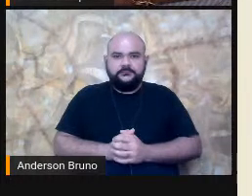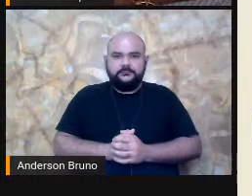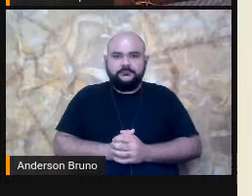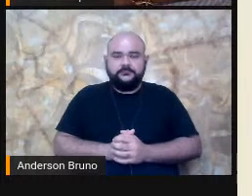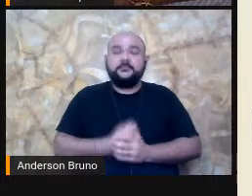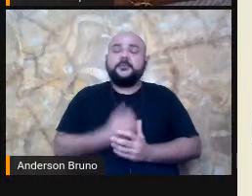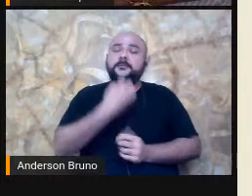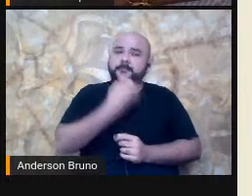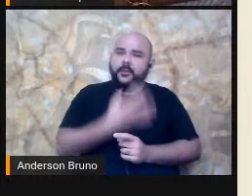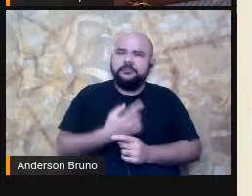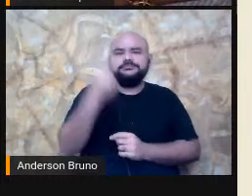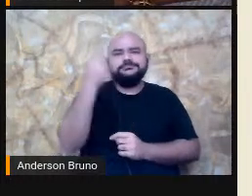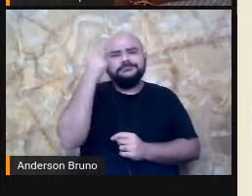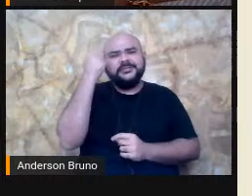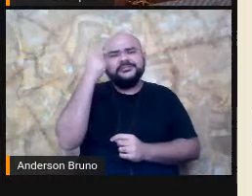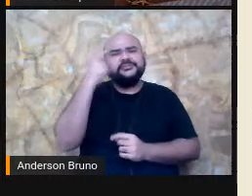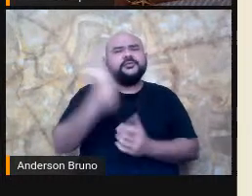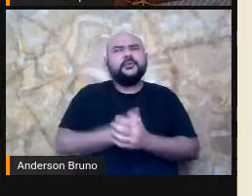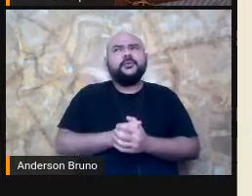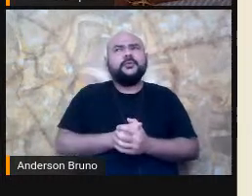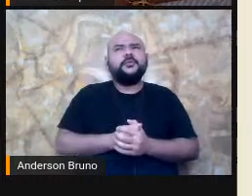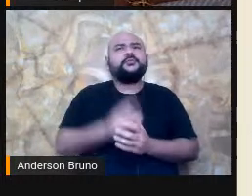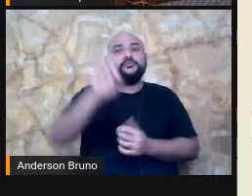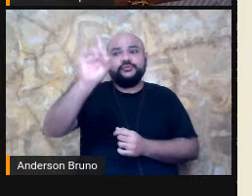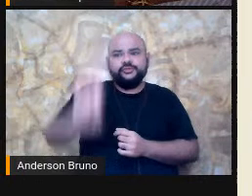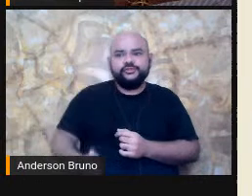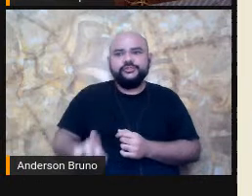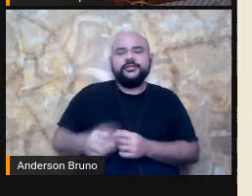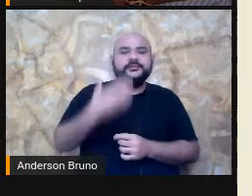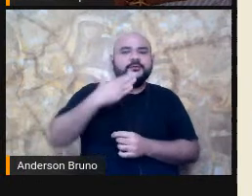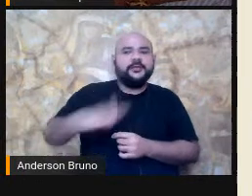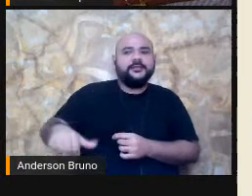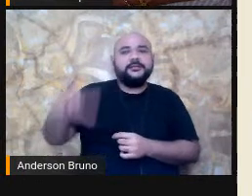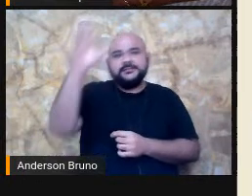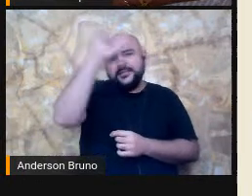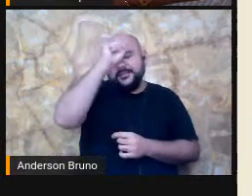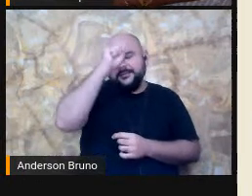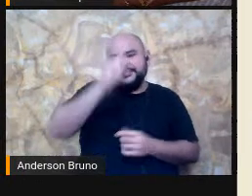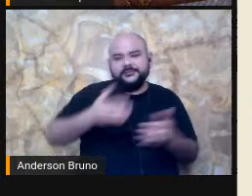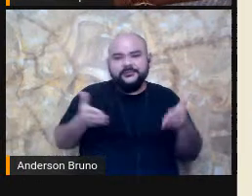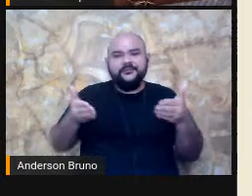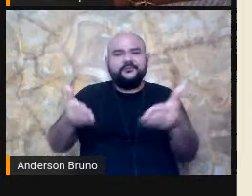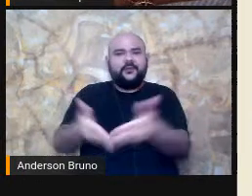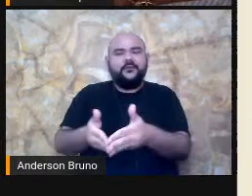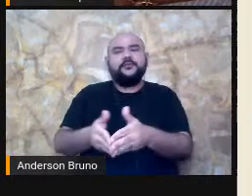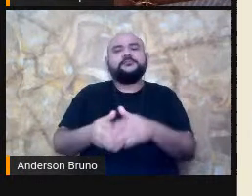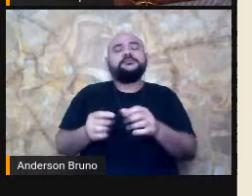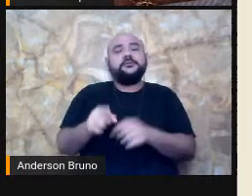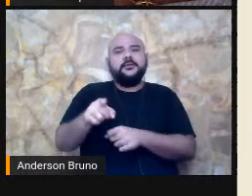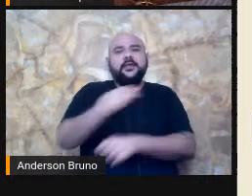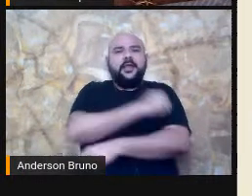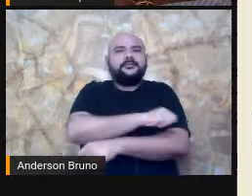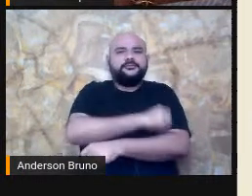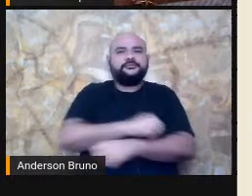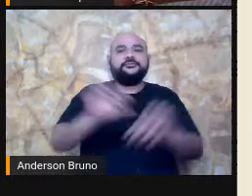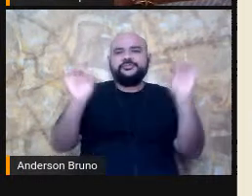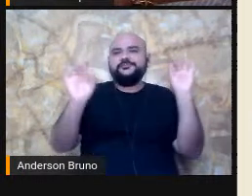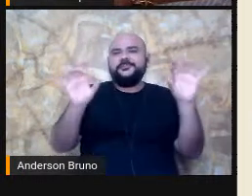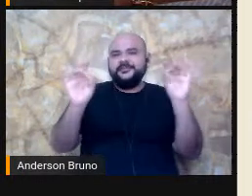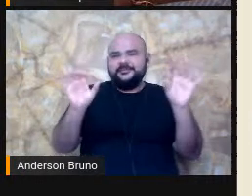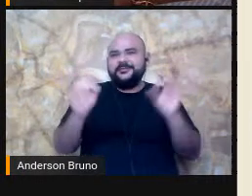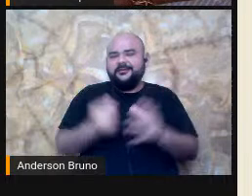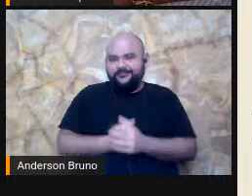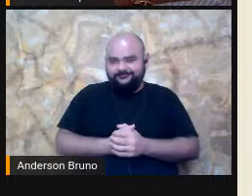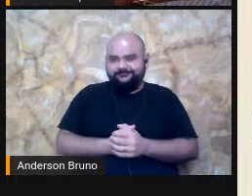discussão O direito de aprender Da criança Estudante Público Público da educação especial É o que tem embasado E nós Na